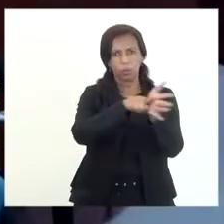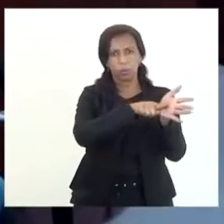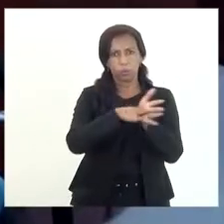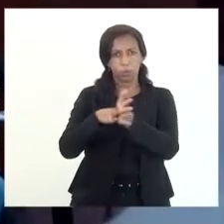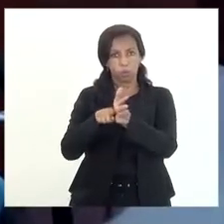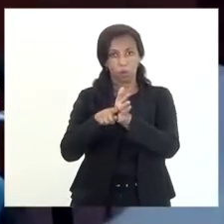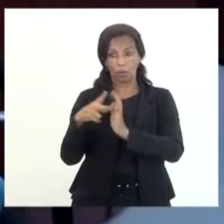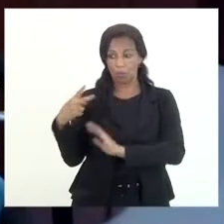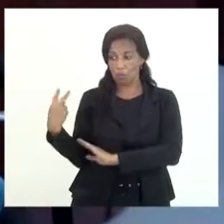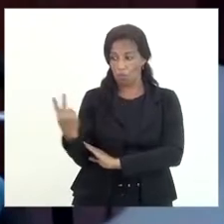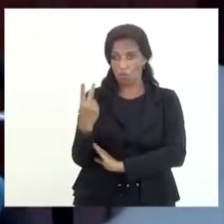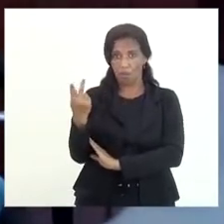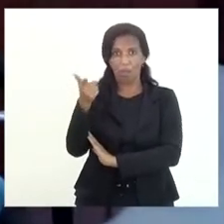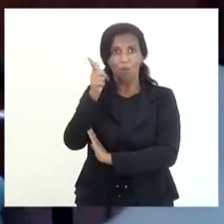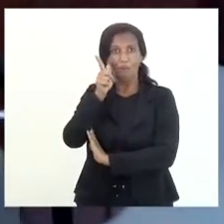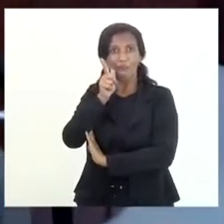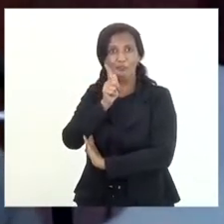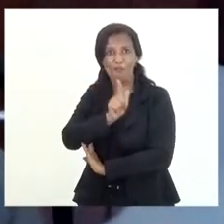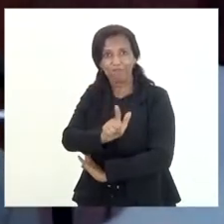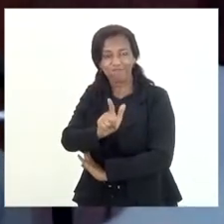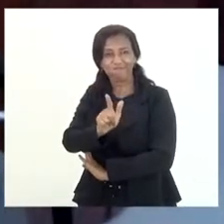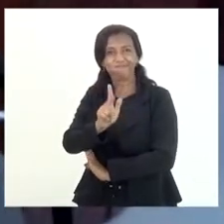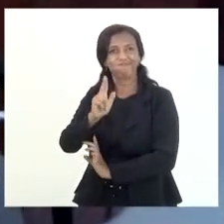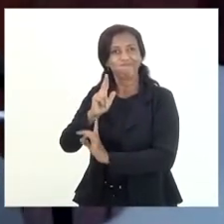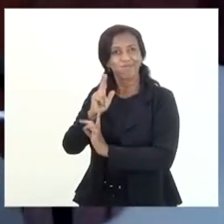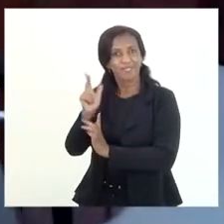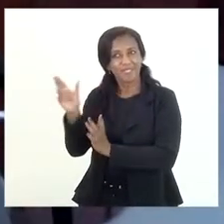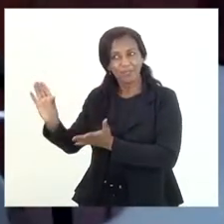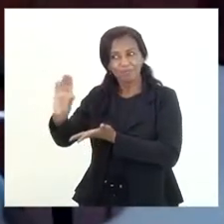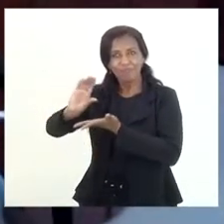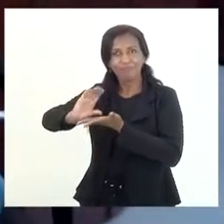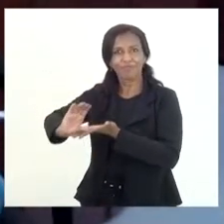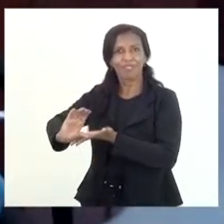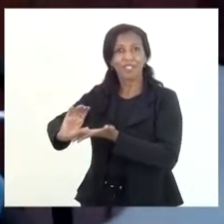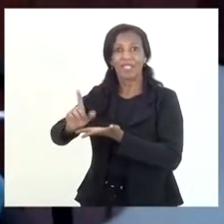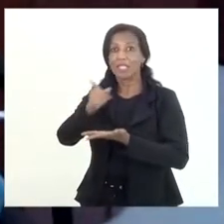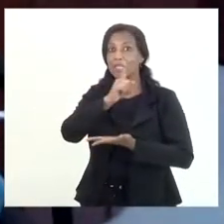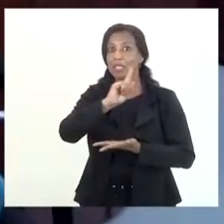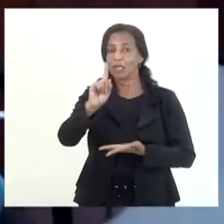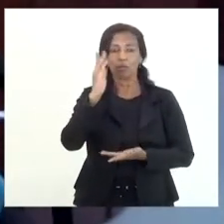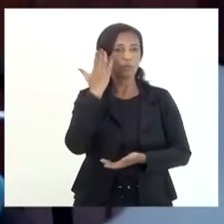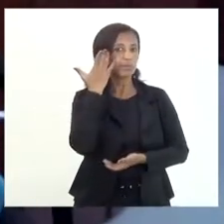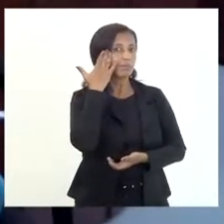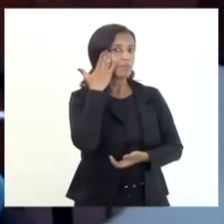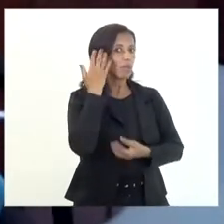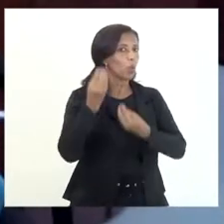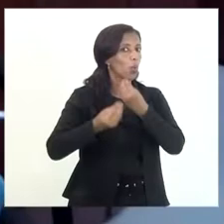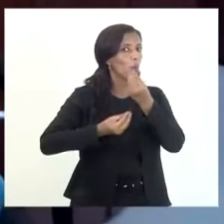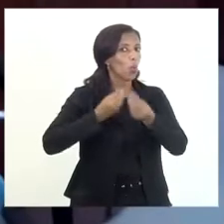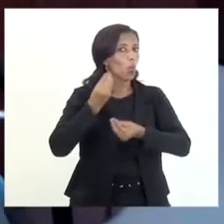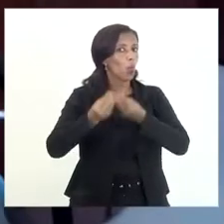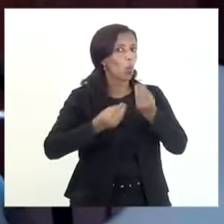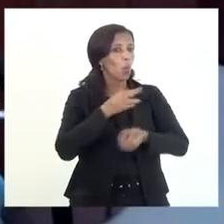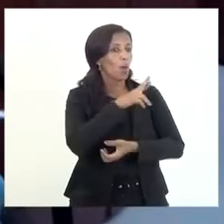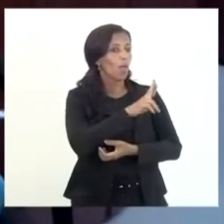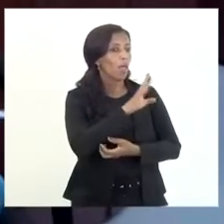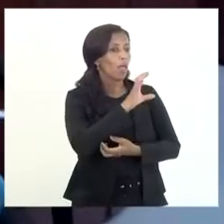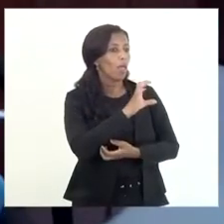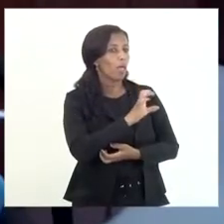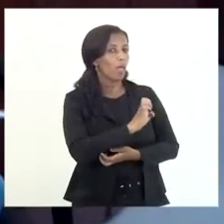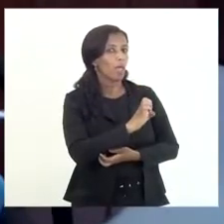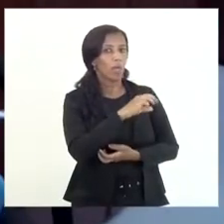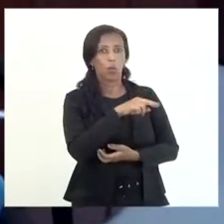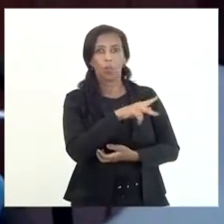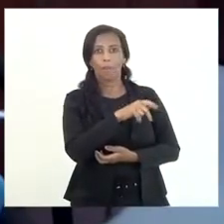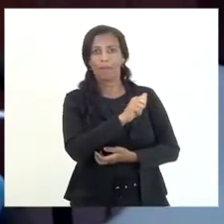recuperado e não no que se entende como recuperável já